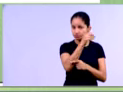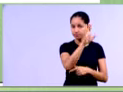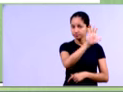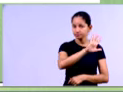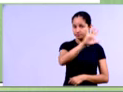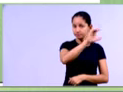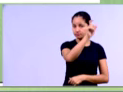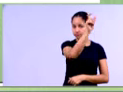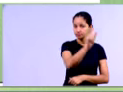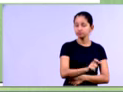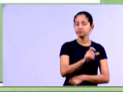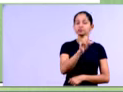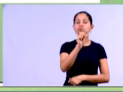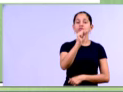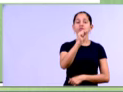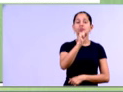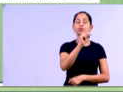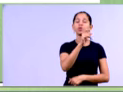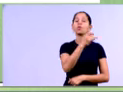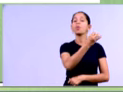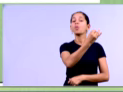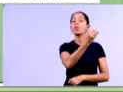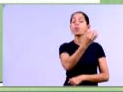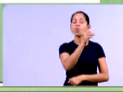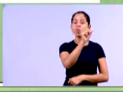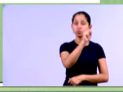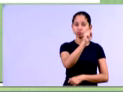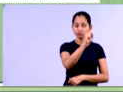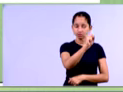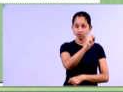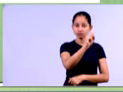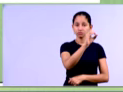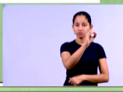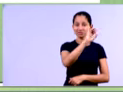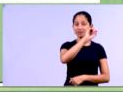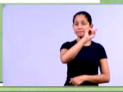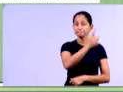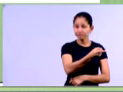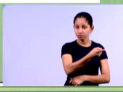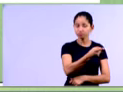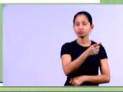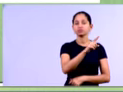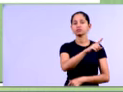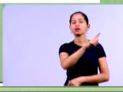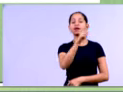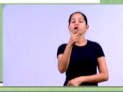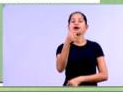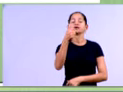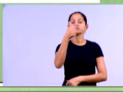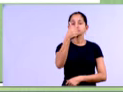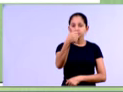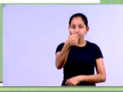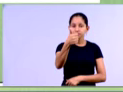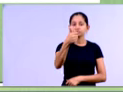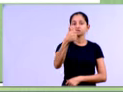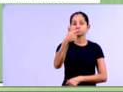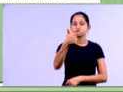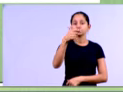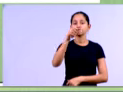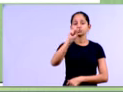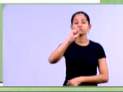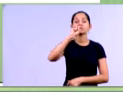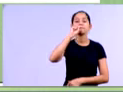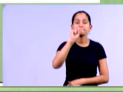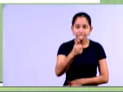representava 80.915 reais. Em 2013, ela passou para 128.969 reais.